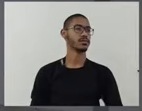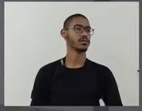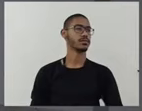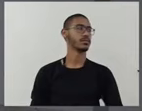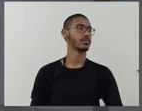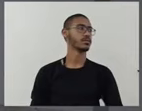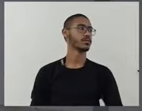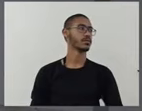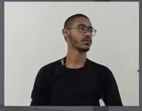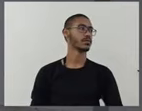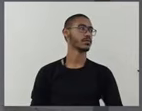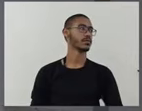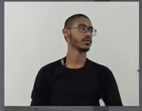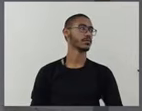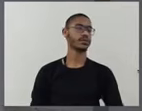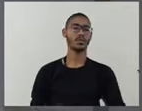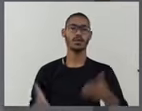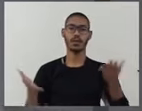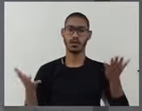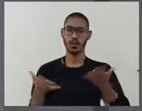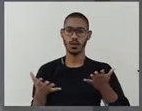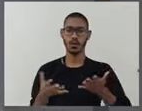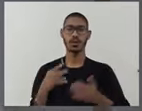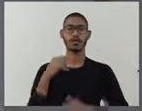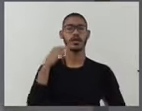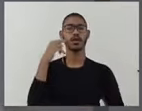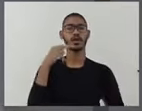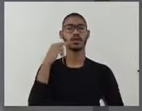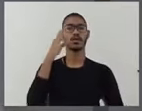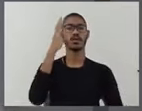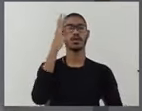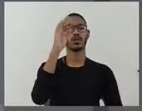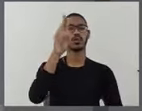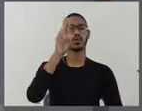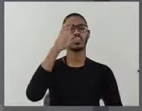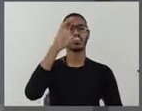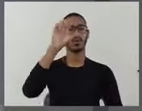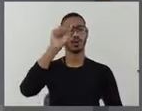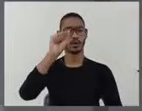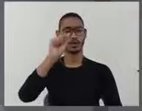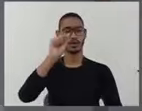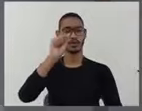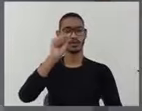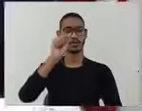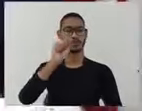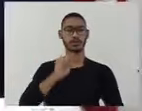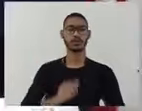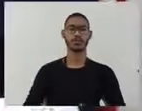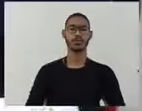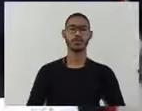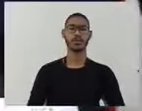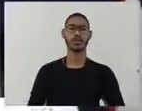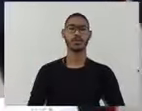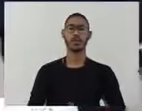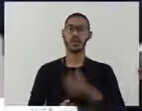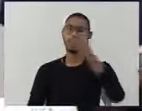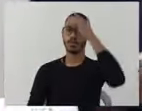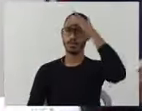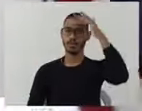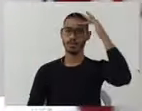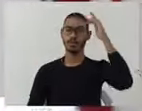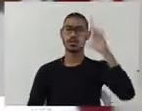senador. Boa noite, senhor presidente, nobres colegas presentes, ouvintes que se encontram em suas casas nos ouvindo